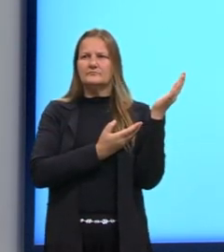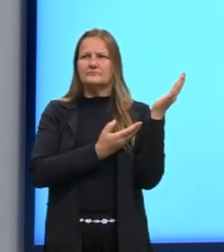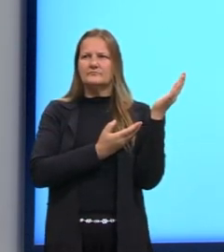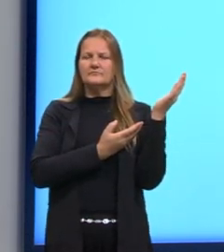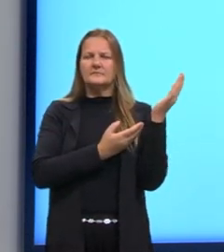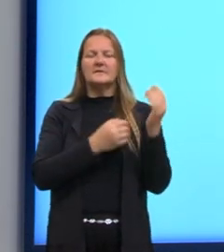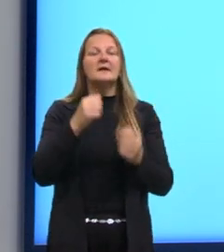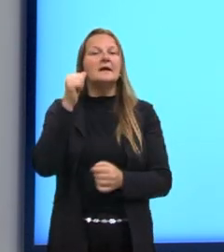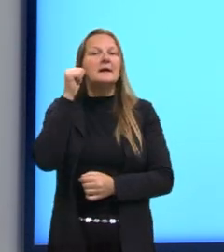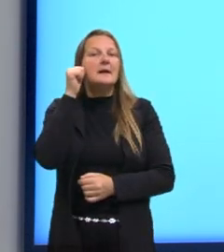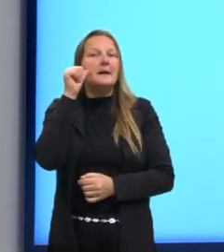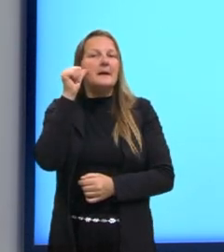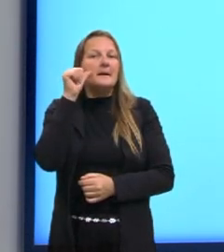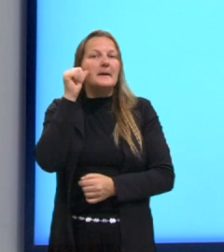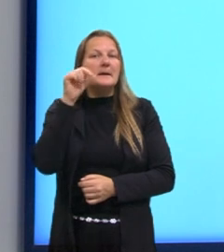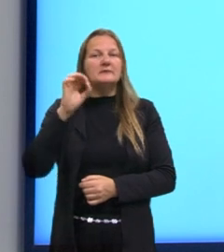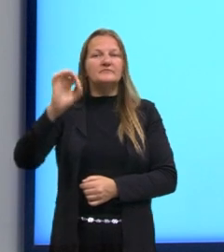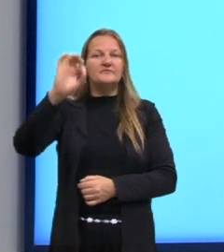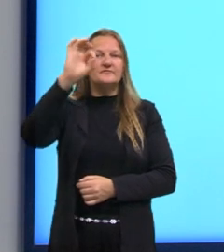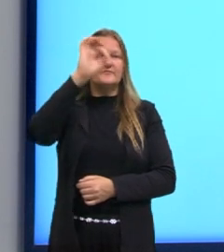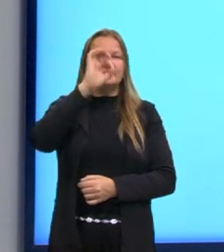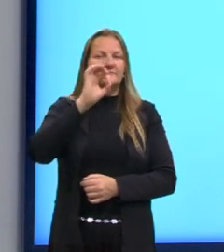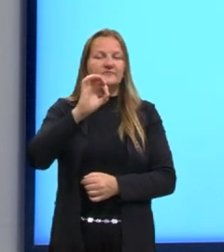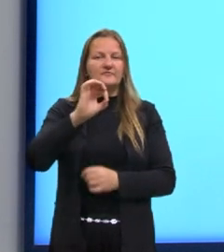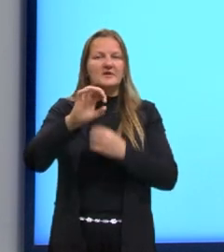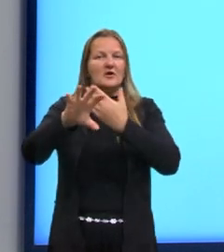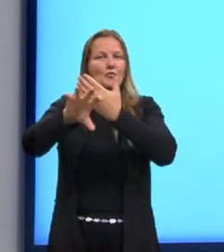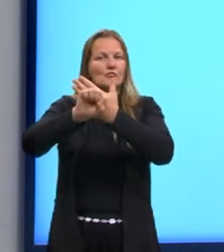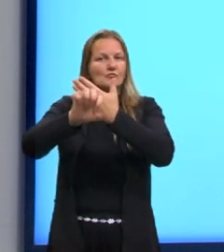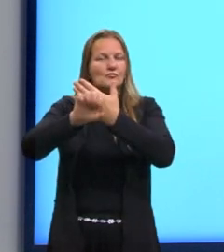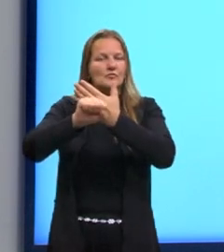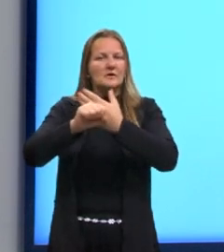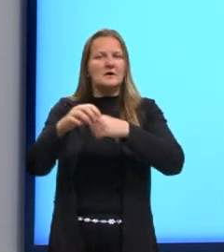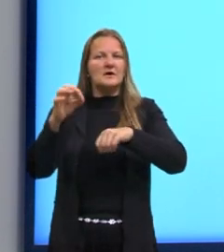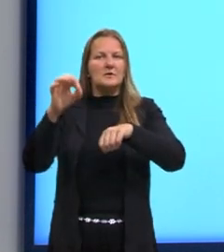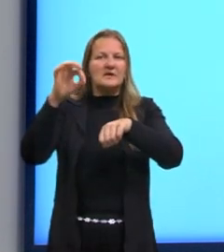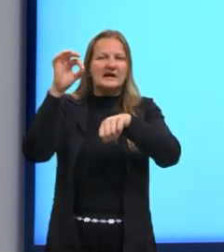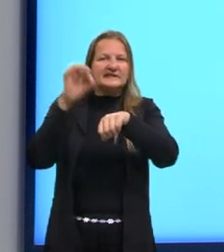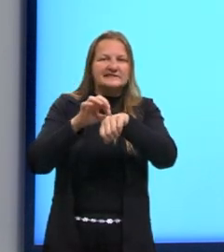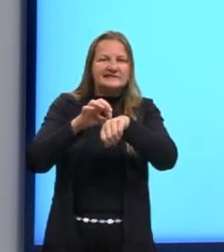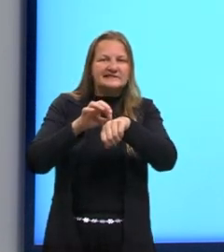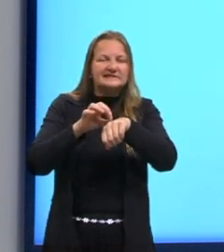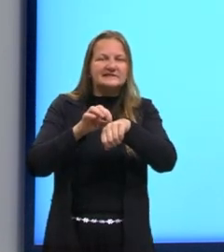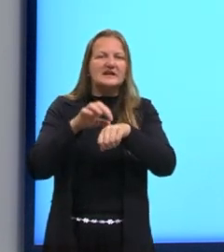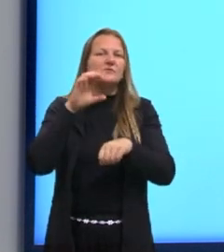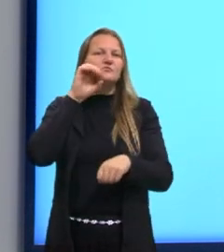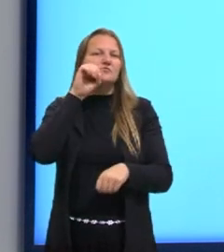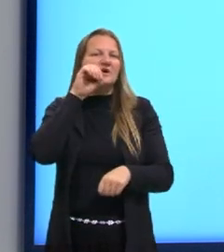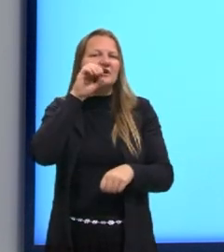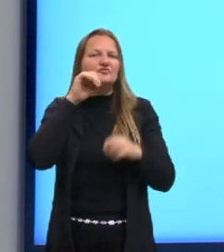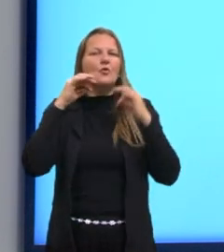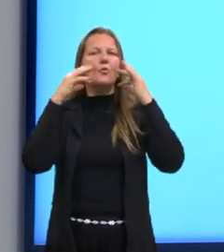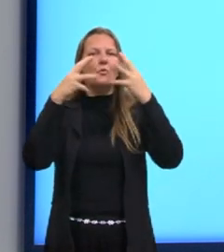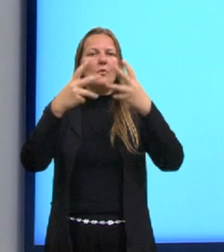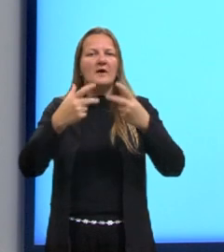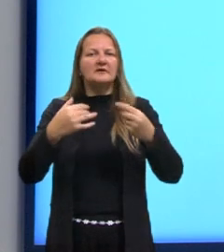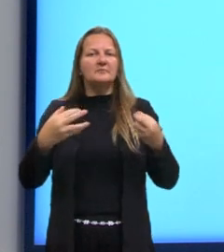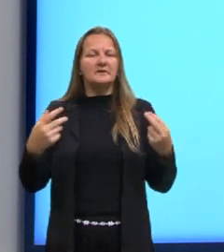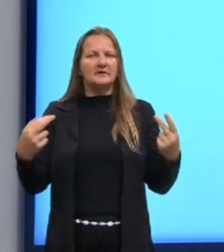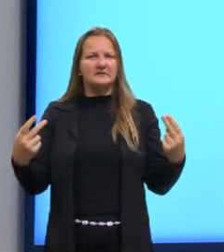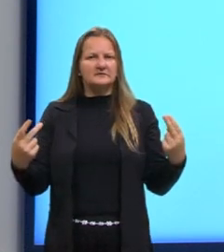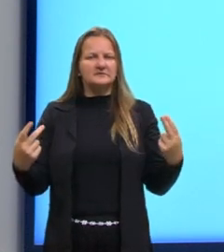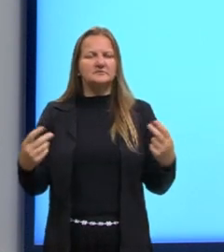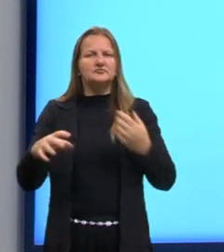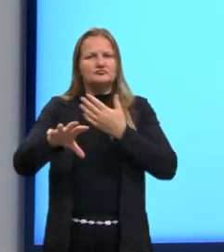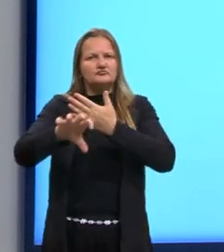fêmeas infectadas desse mosquito aqui picam cães ou outros animais infectados.